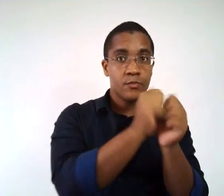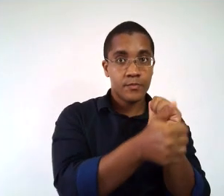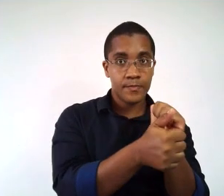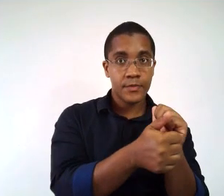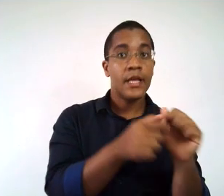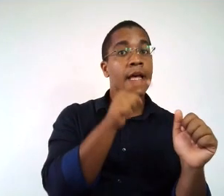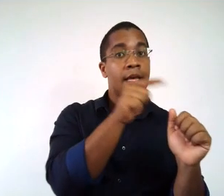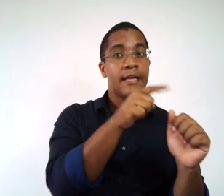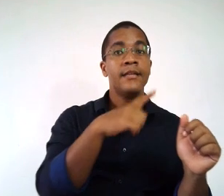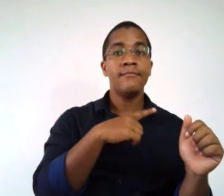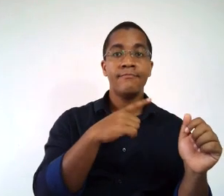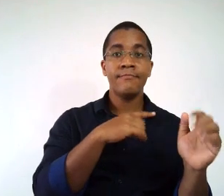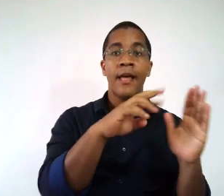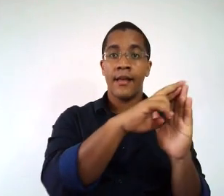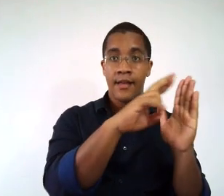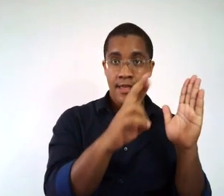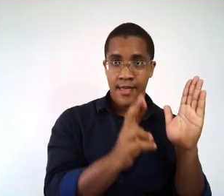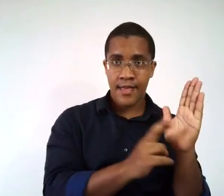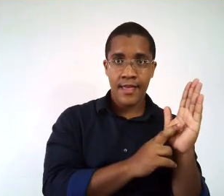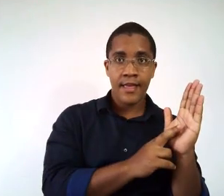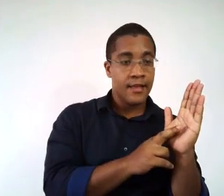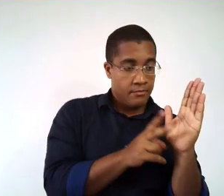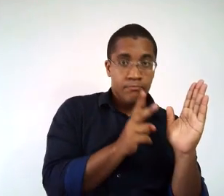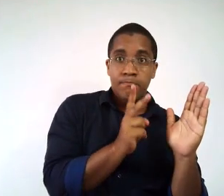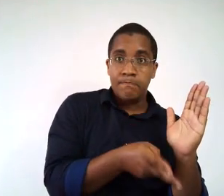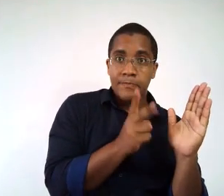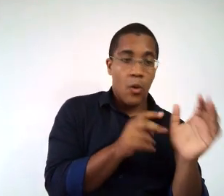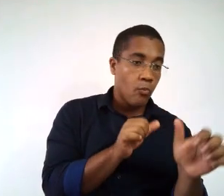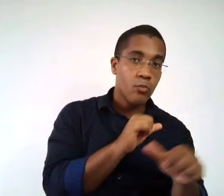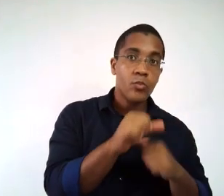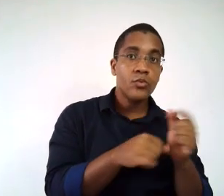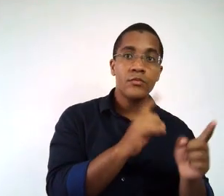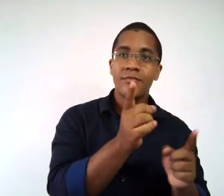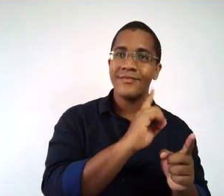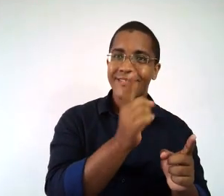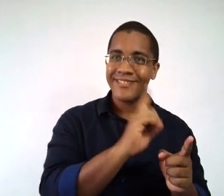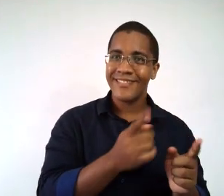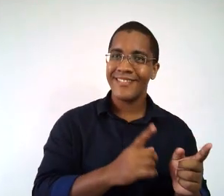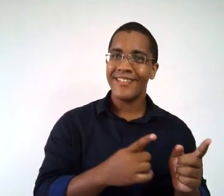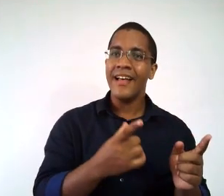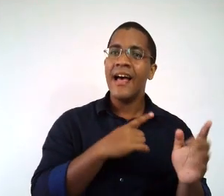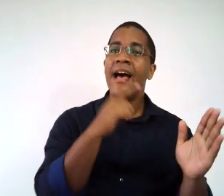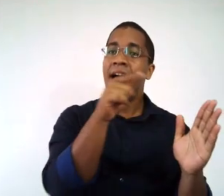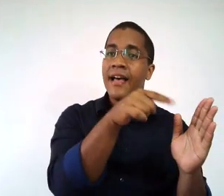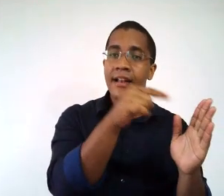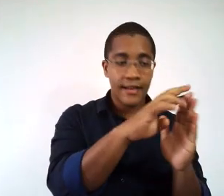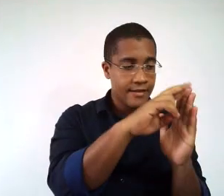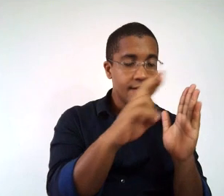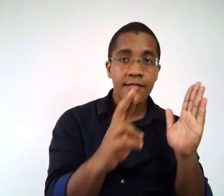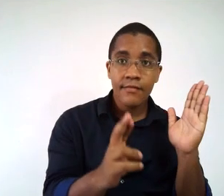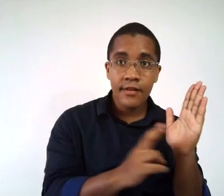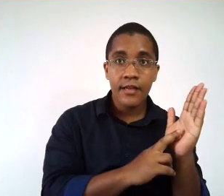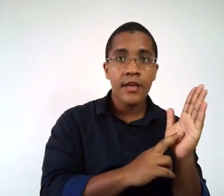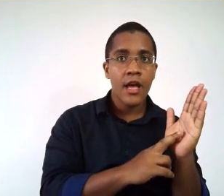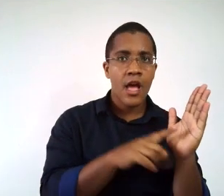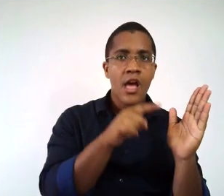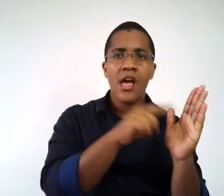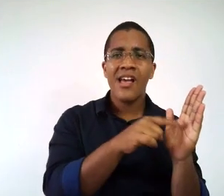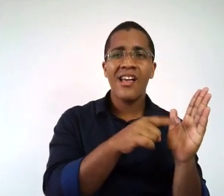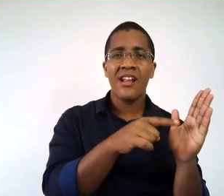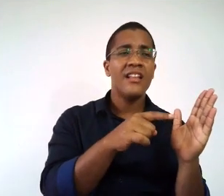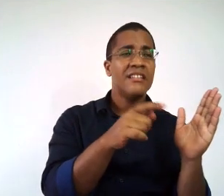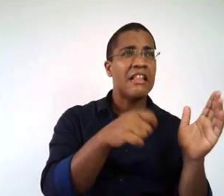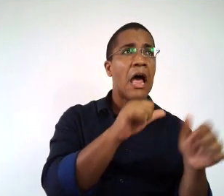apresentam definições, padronizações e institucionalizações no qual as regras são